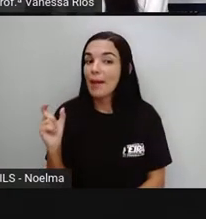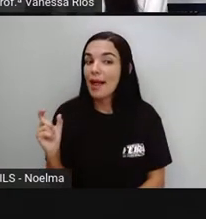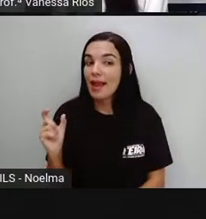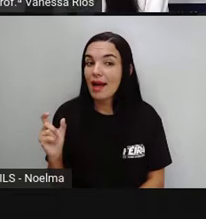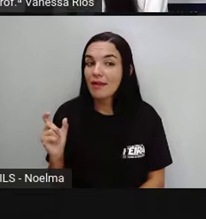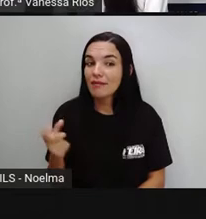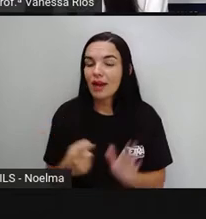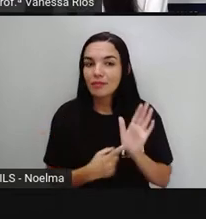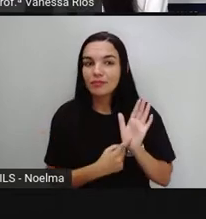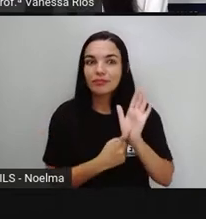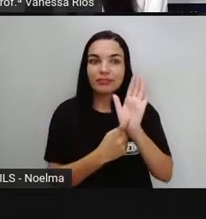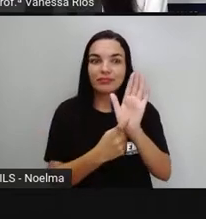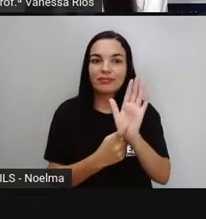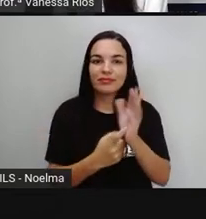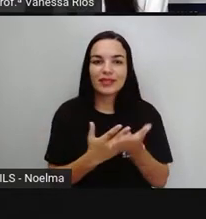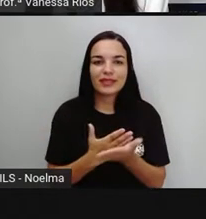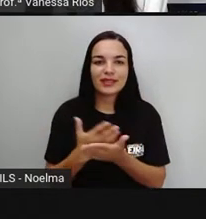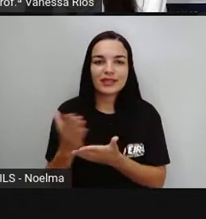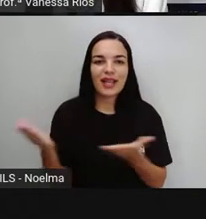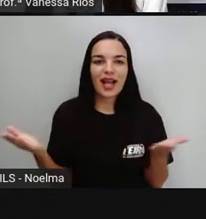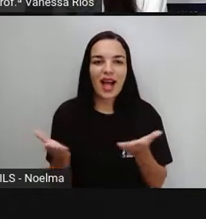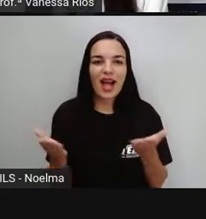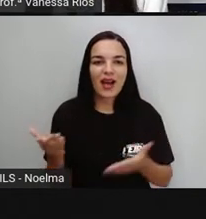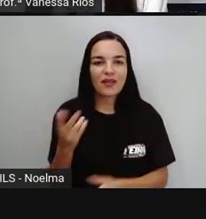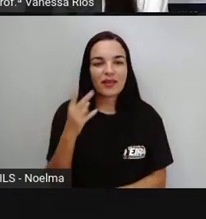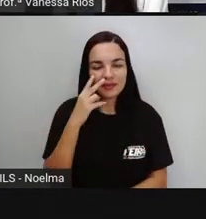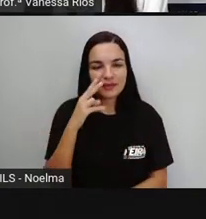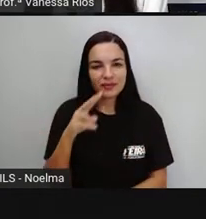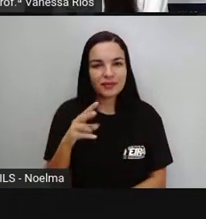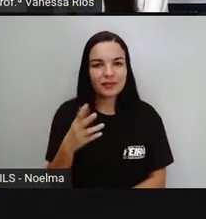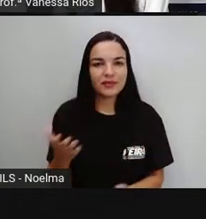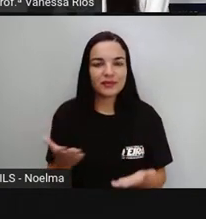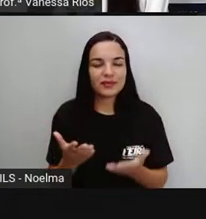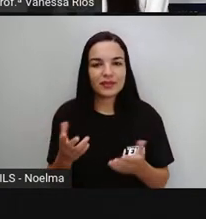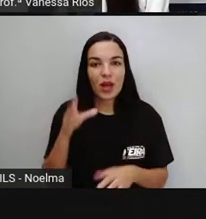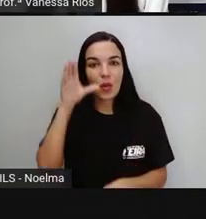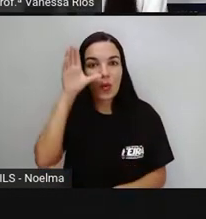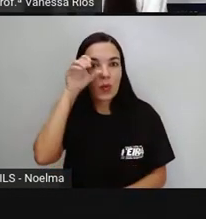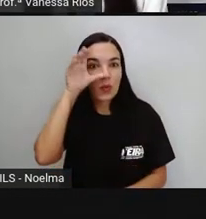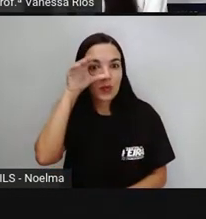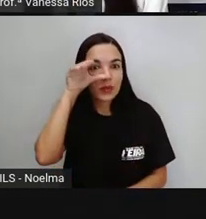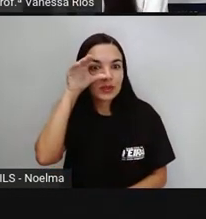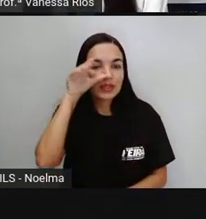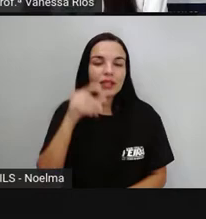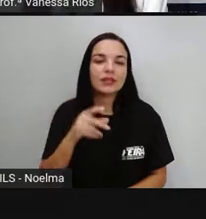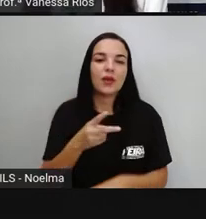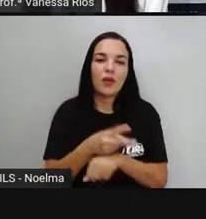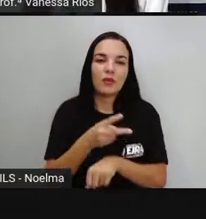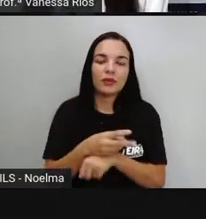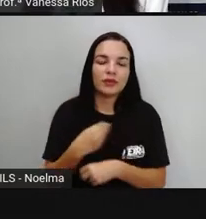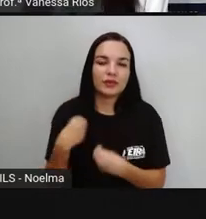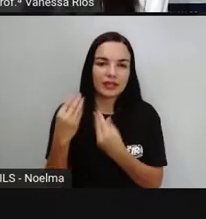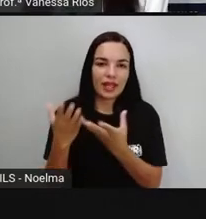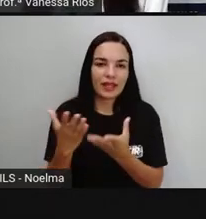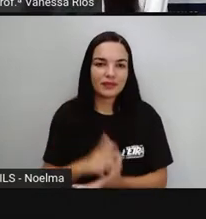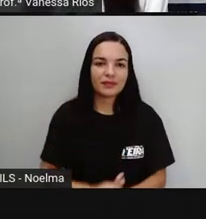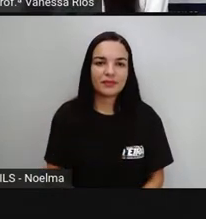destaque aí que vai dar início à nossa aula. Então preste bastante atenção sobre as curiosidades que esse vídeo traz.